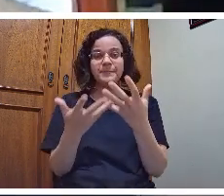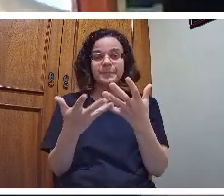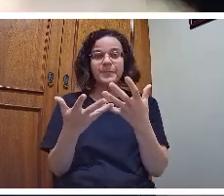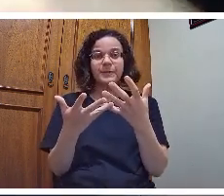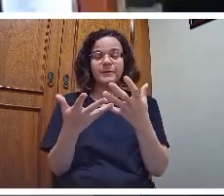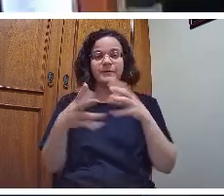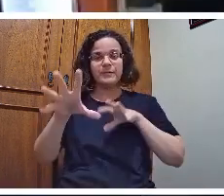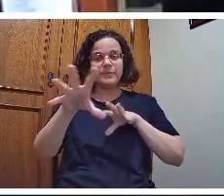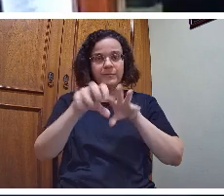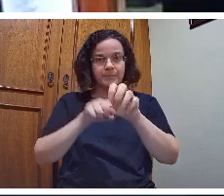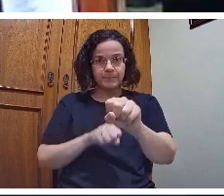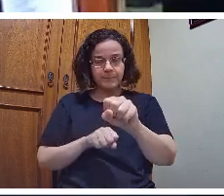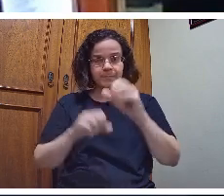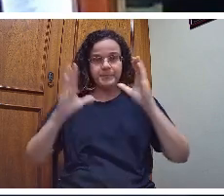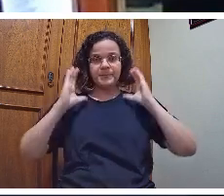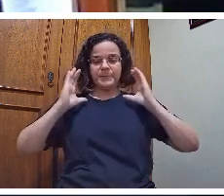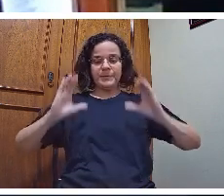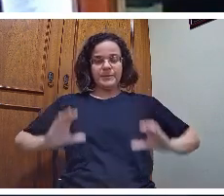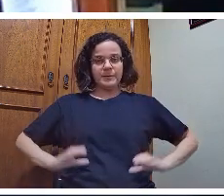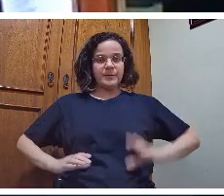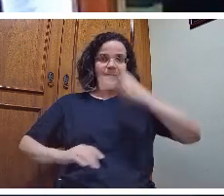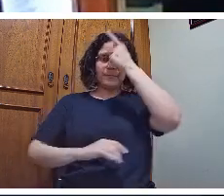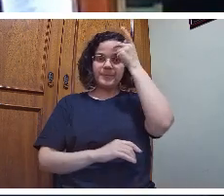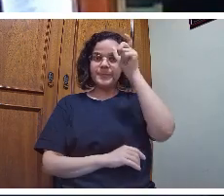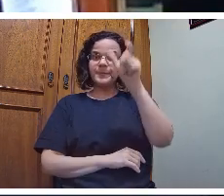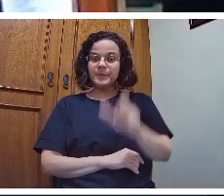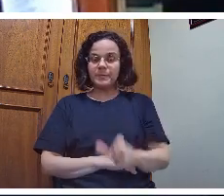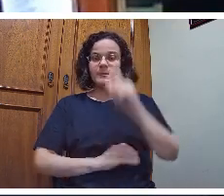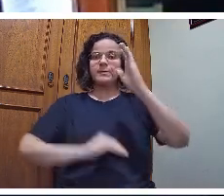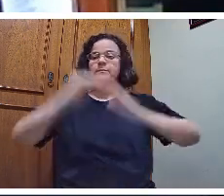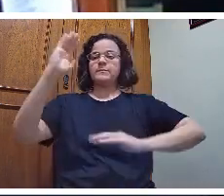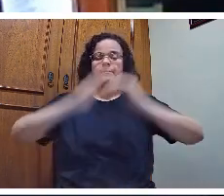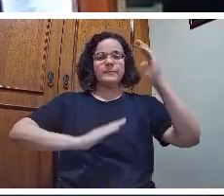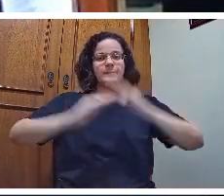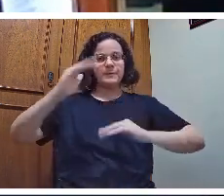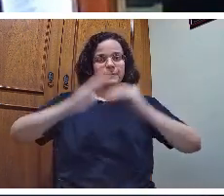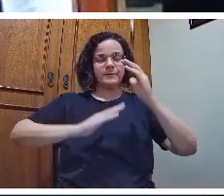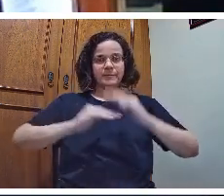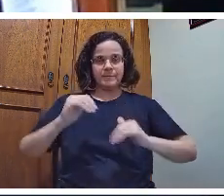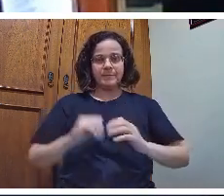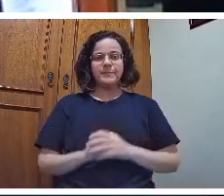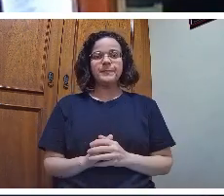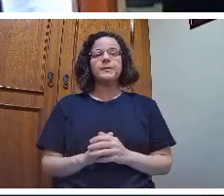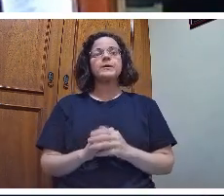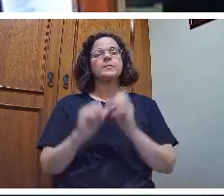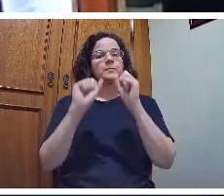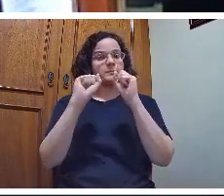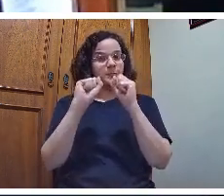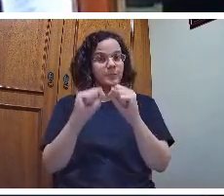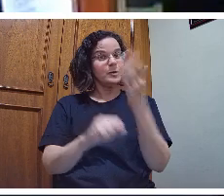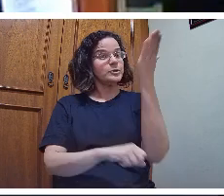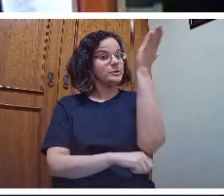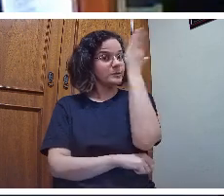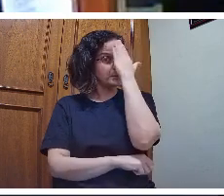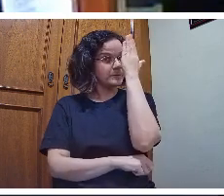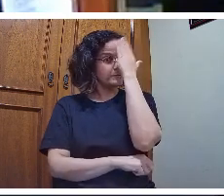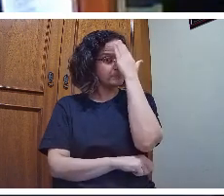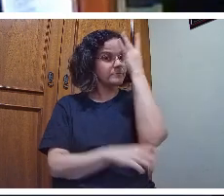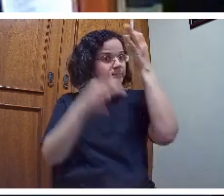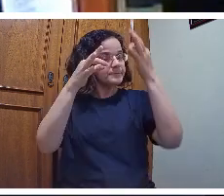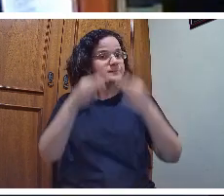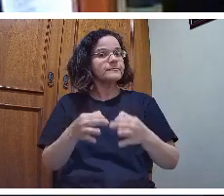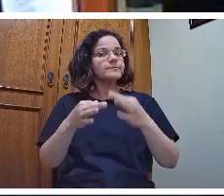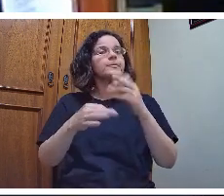formar cidadãos, pessoas, profissionais, competentes e responsáveis,